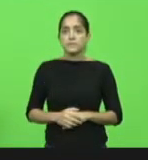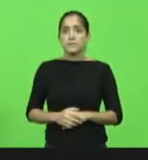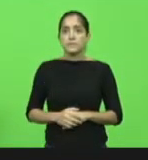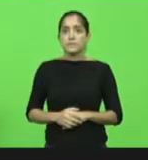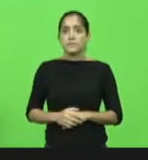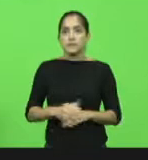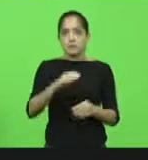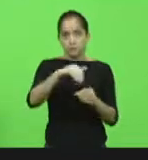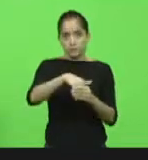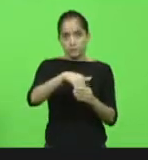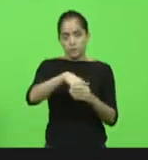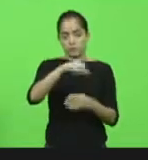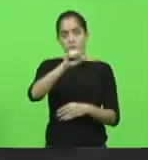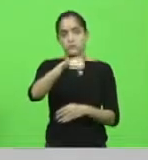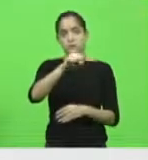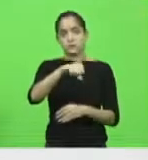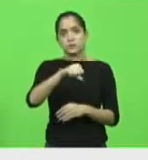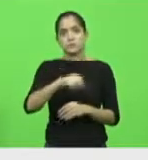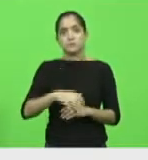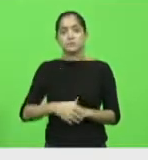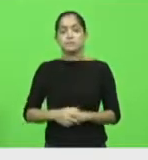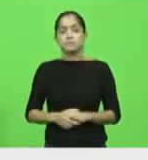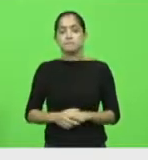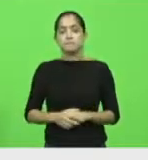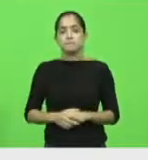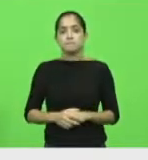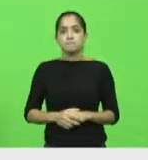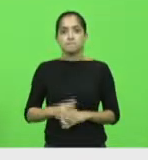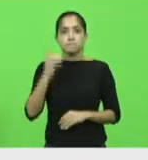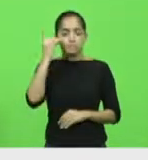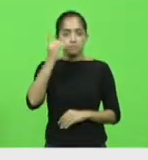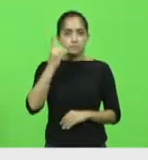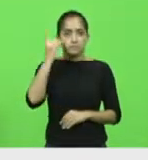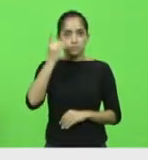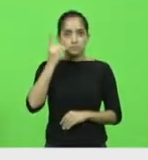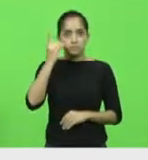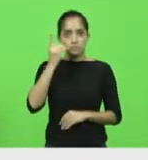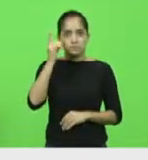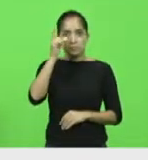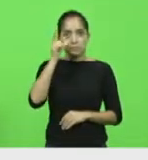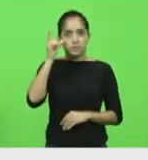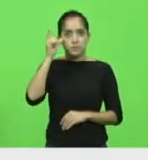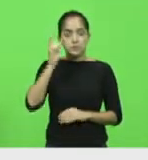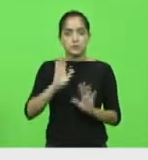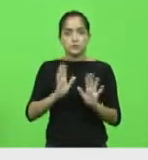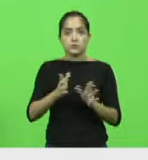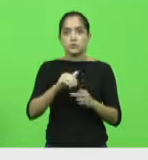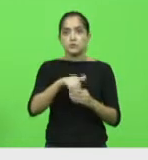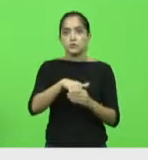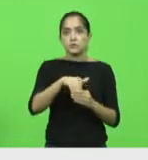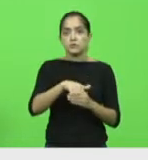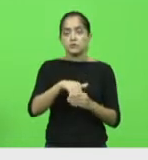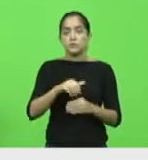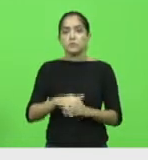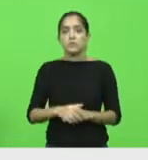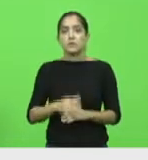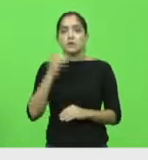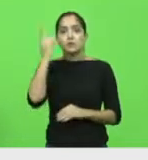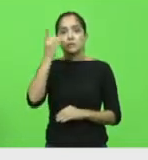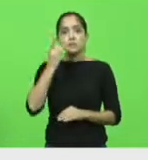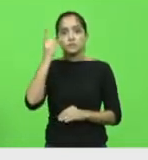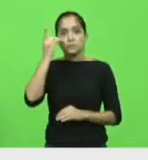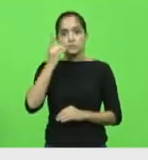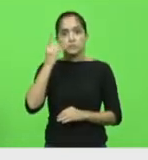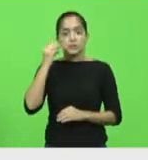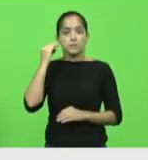Voto sim. Deputado Kennedy, vota sim. Como vota a deputada... Laércio Schuster já exerceu o direito de voto, sim. Como vota a deputada